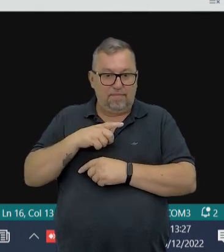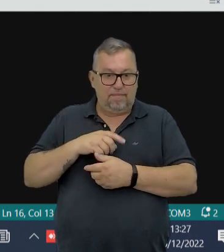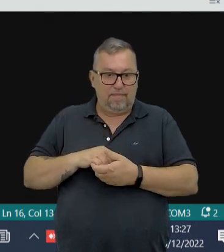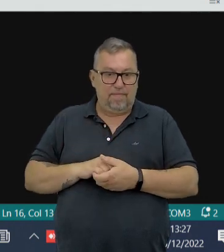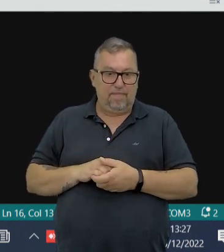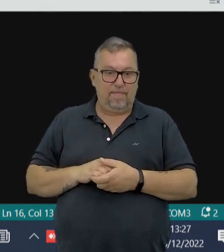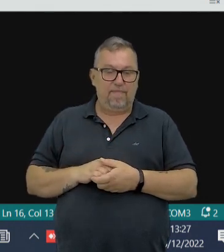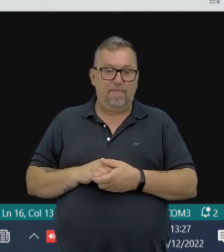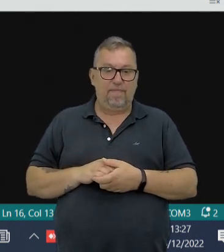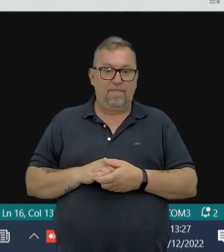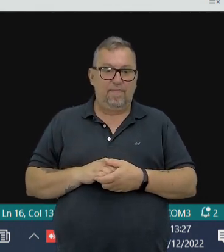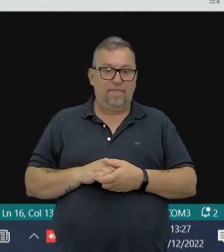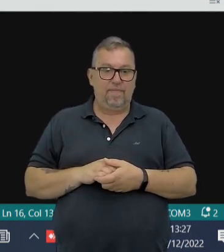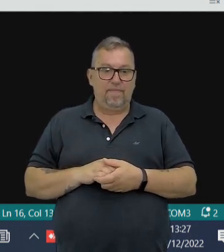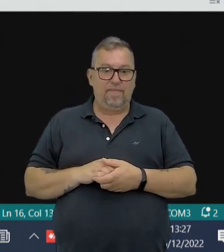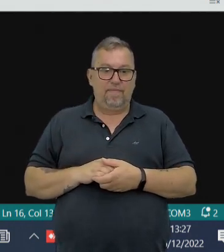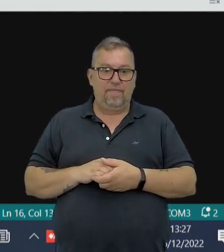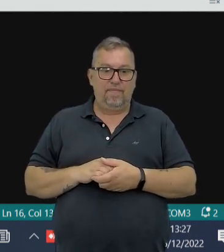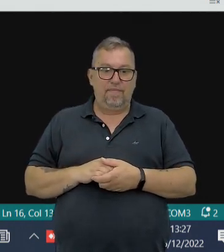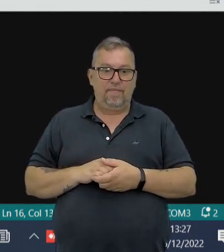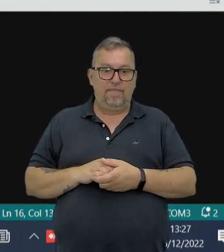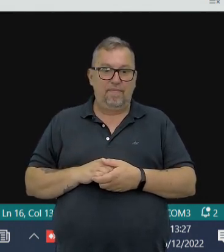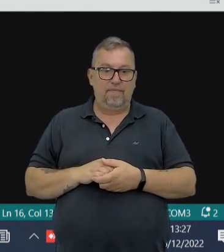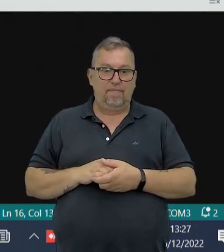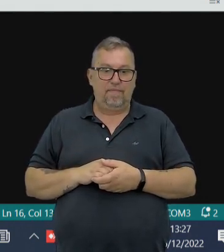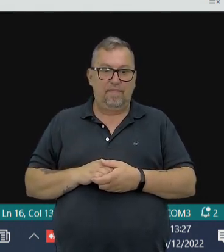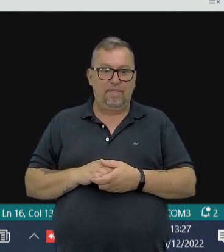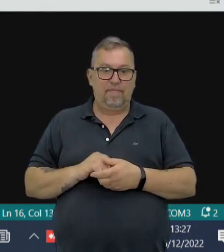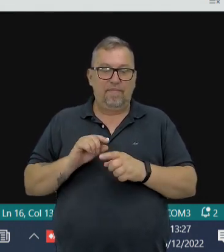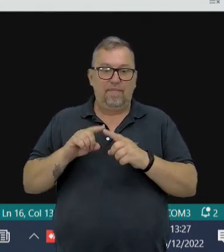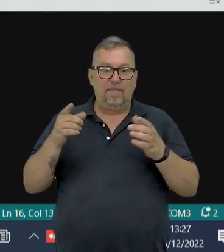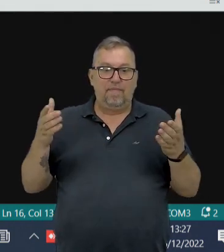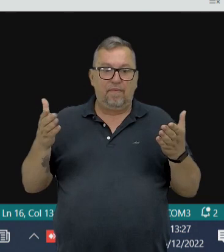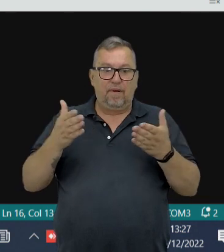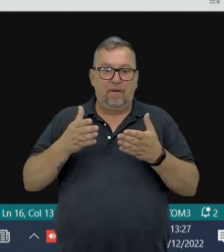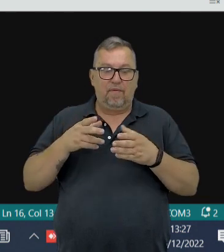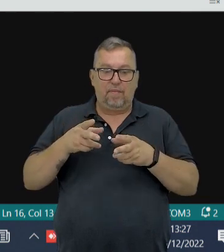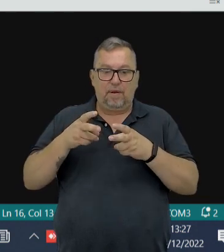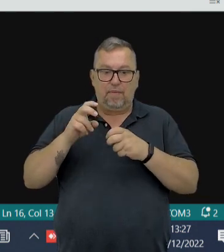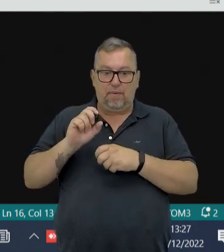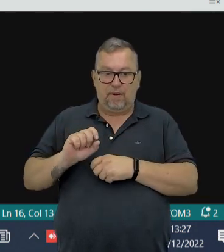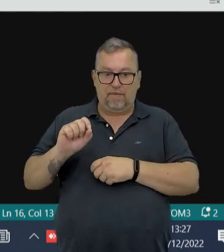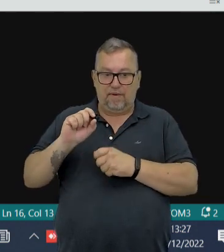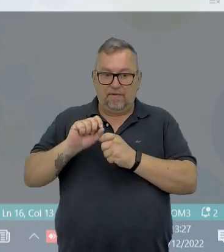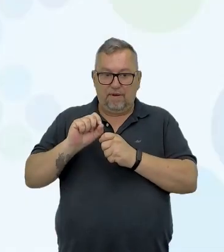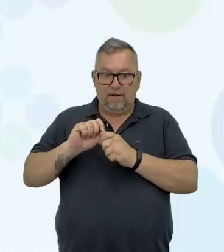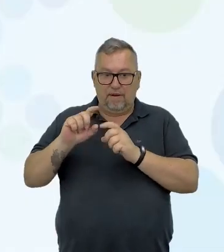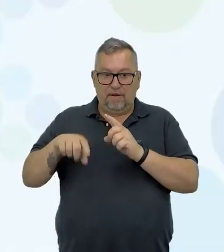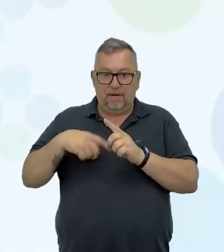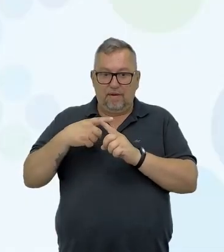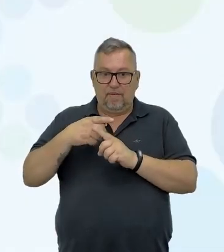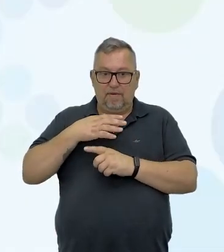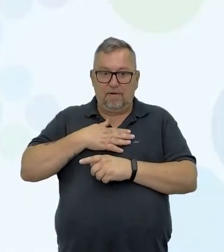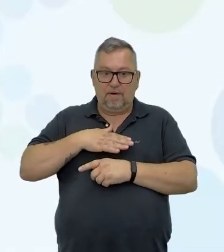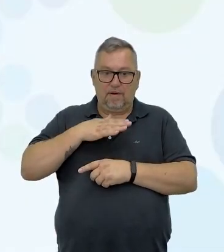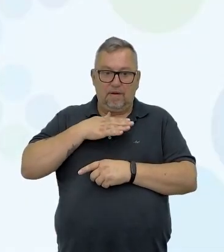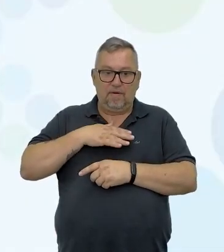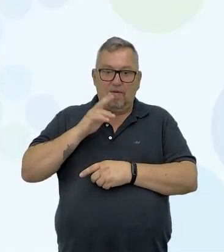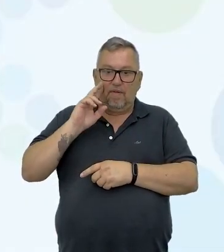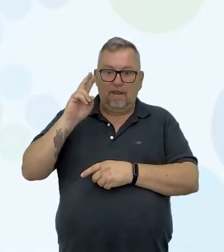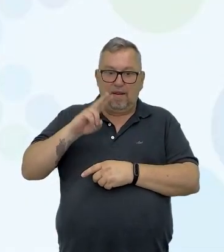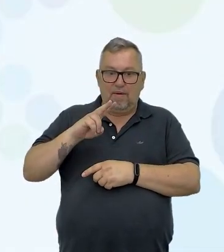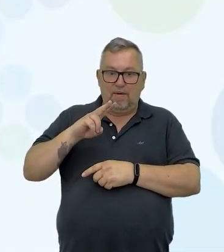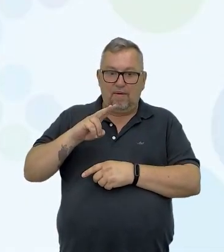É isso aí. ele vai ficar... Agora a gente vai perceber que ele vai fazer isso de forma mais lenta. Ele vai ficar